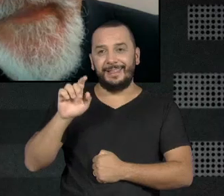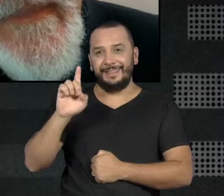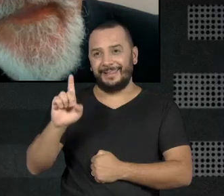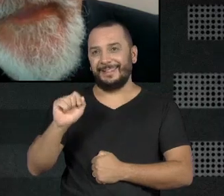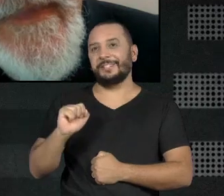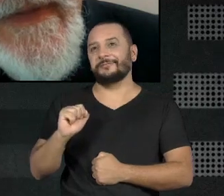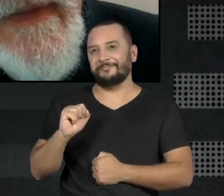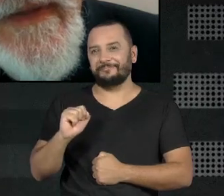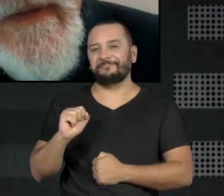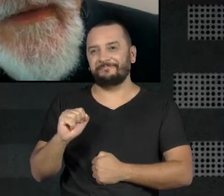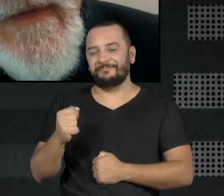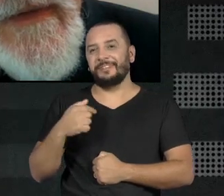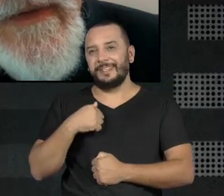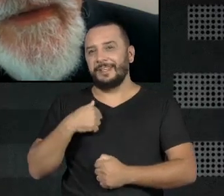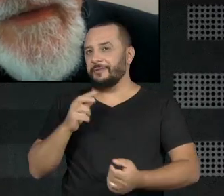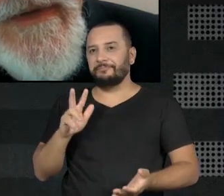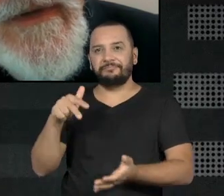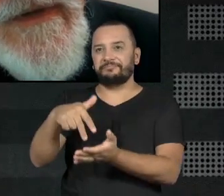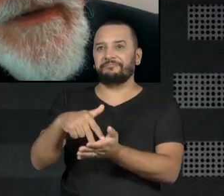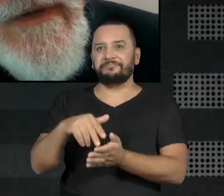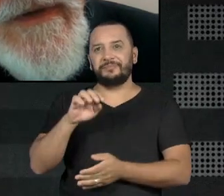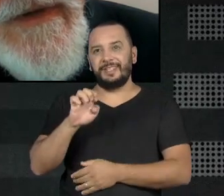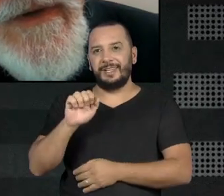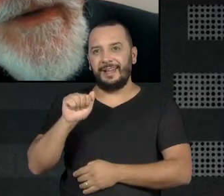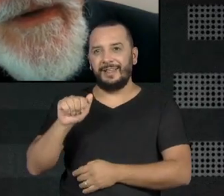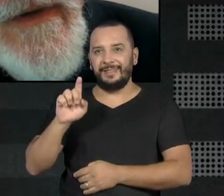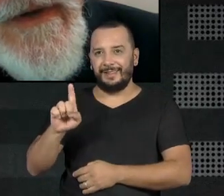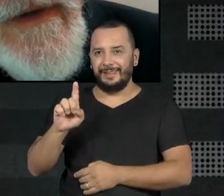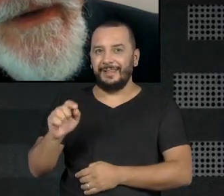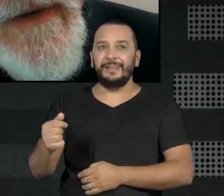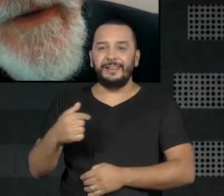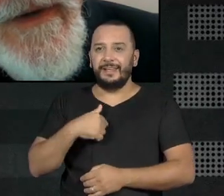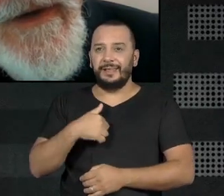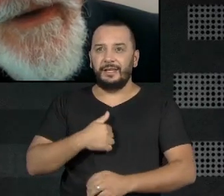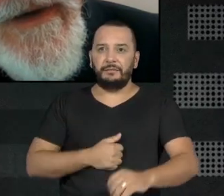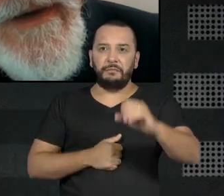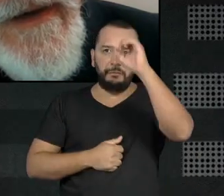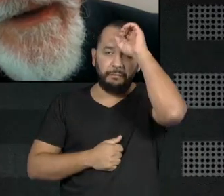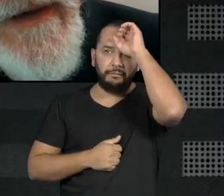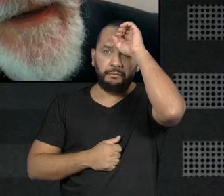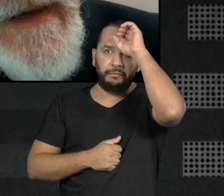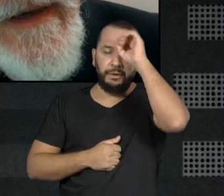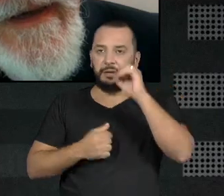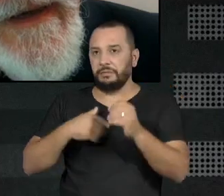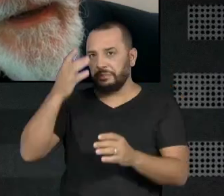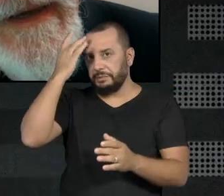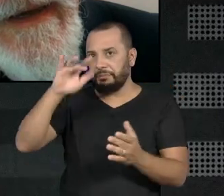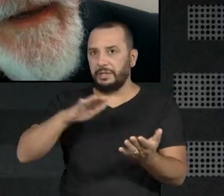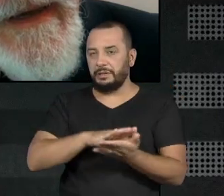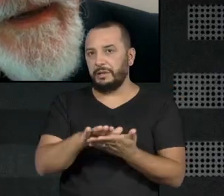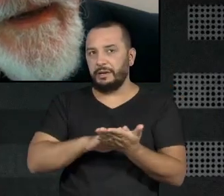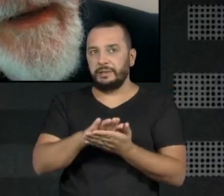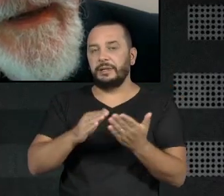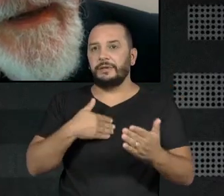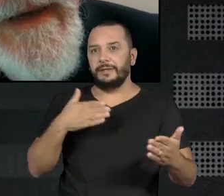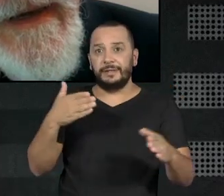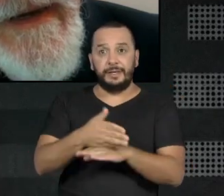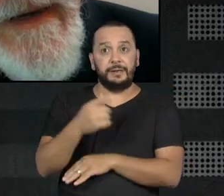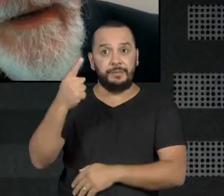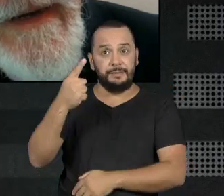Quando cheguei na escola de arte dramática, era zero. sabia absolutamente nada. Eu entrei no primeiro ano,